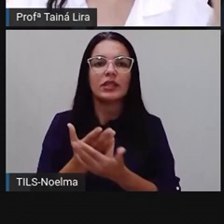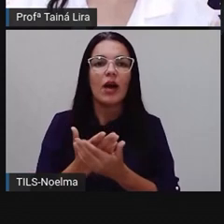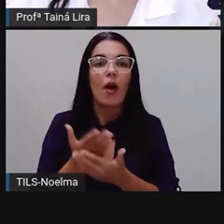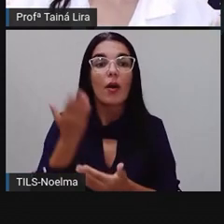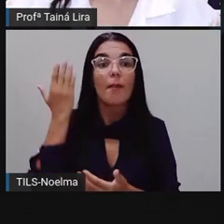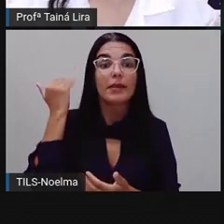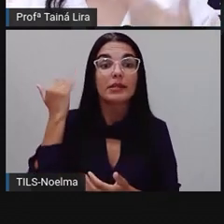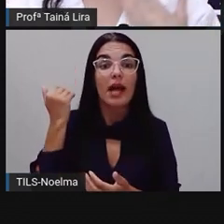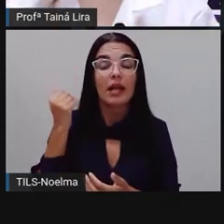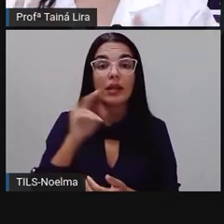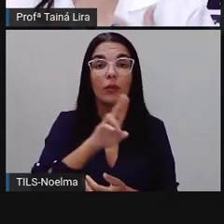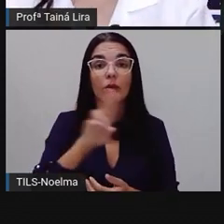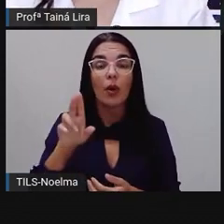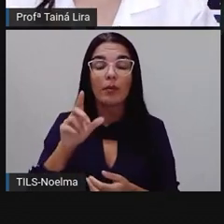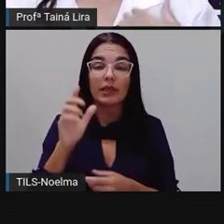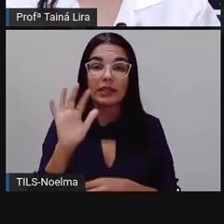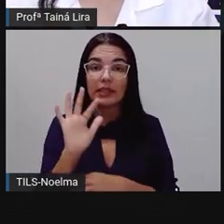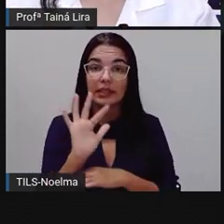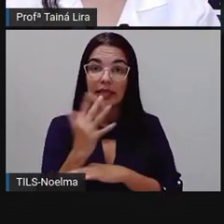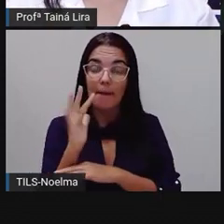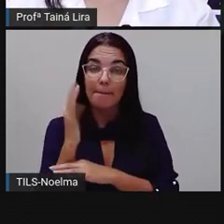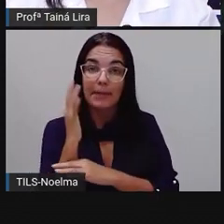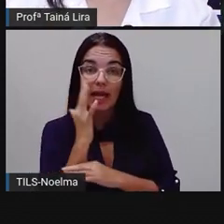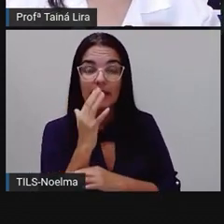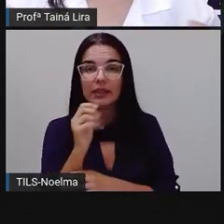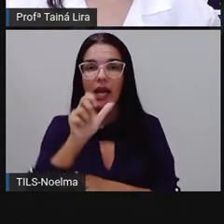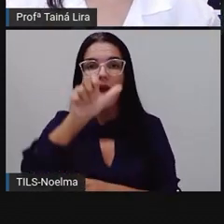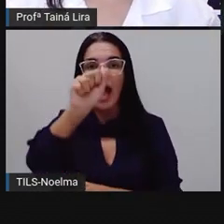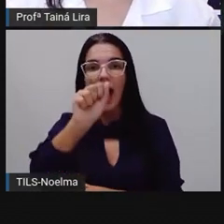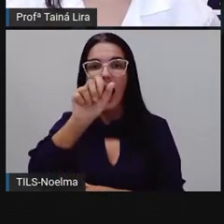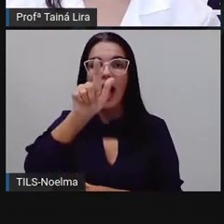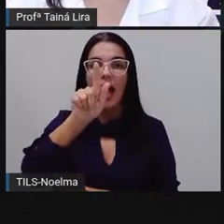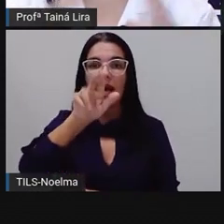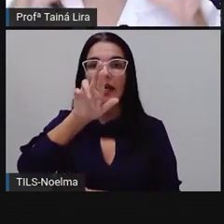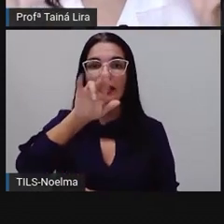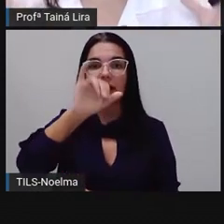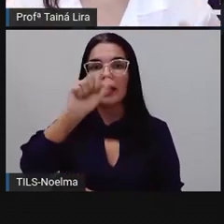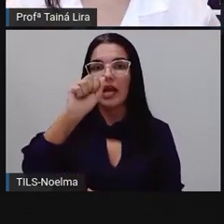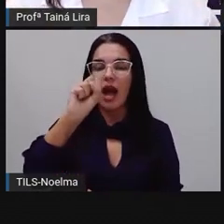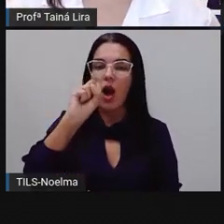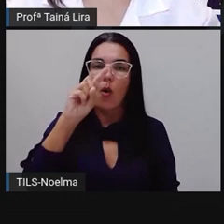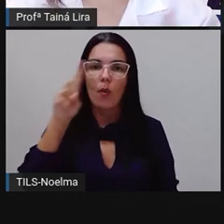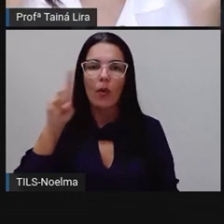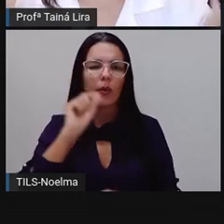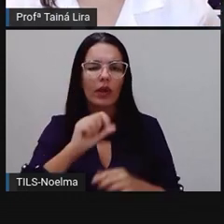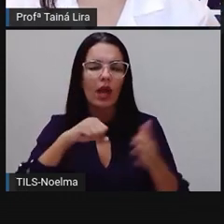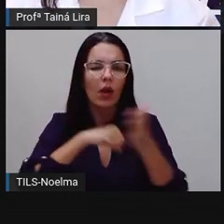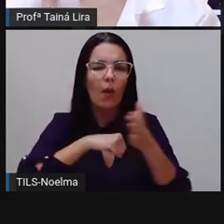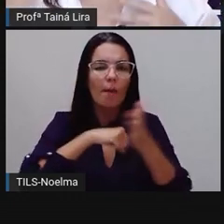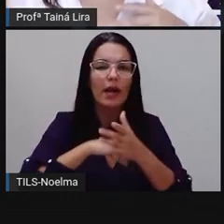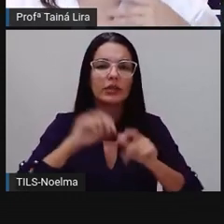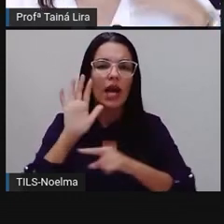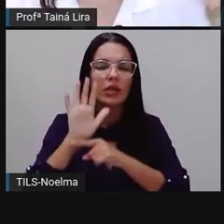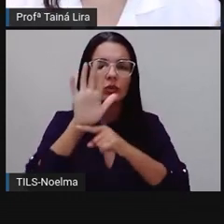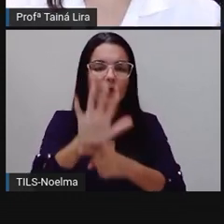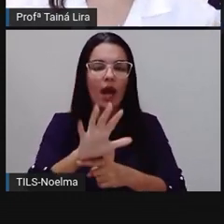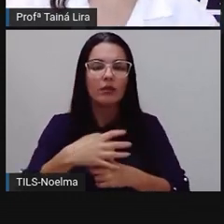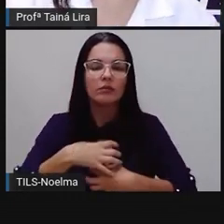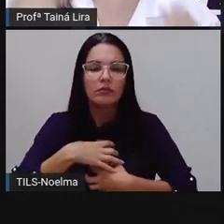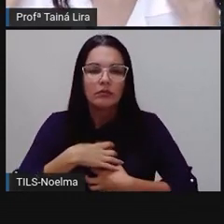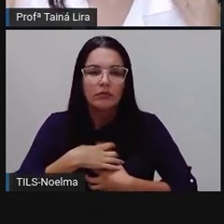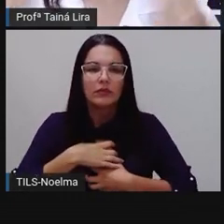agrião é uma planta que auxilia ali no combate às doenças do sistema respiratório. Então, gripe,